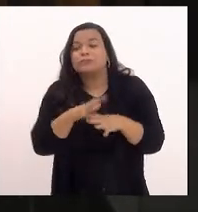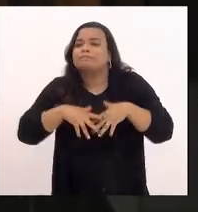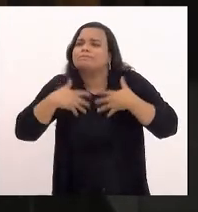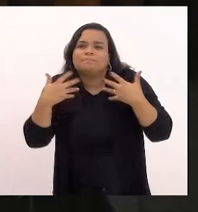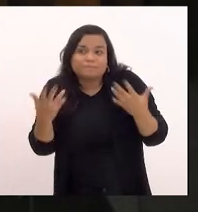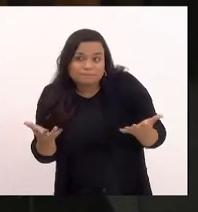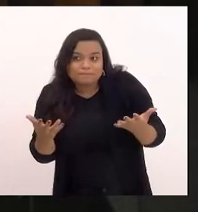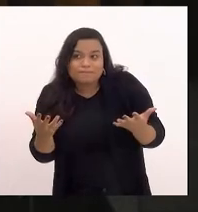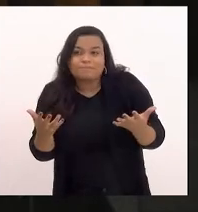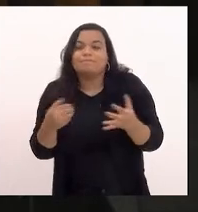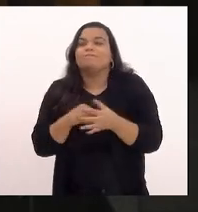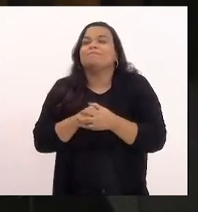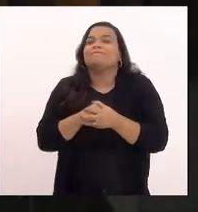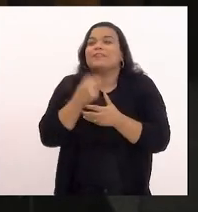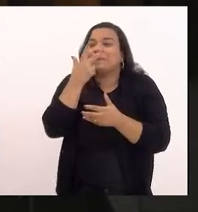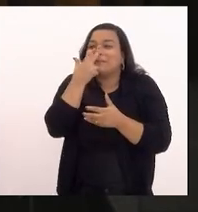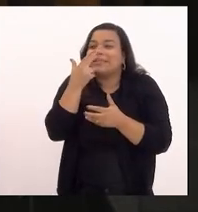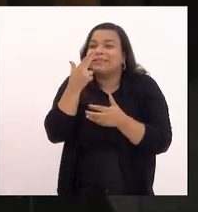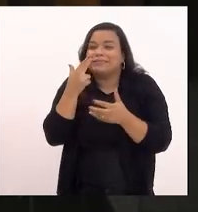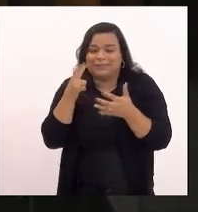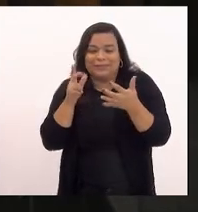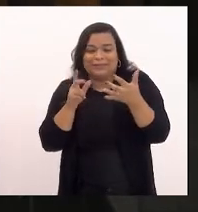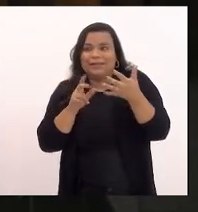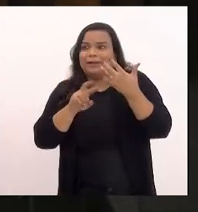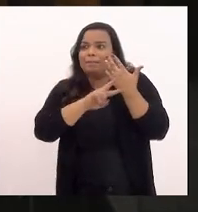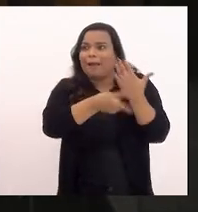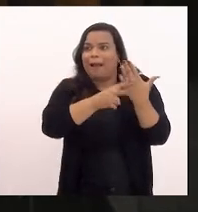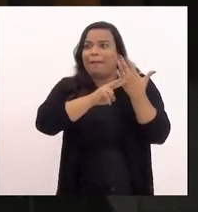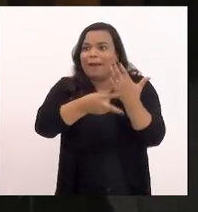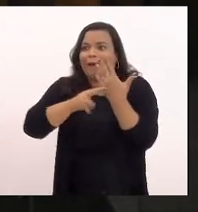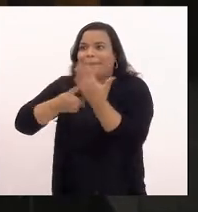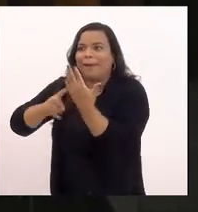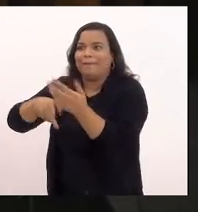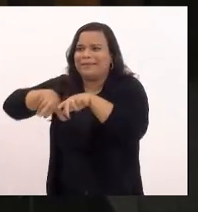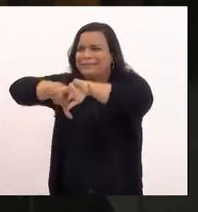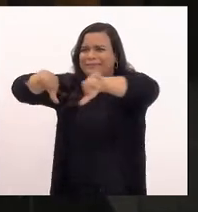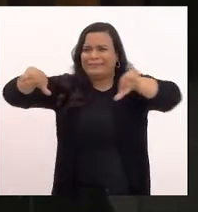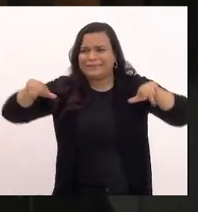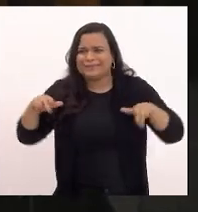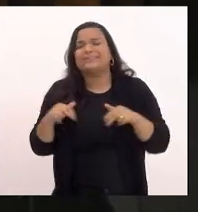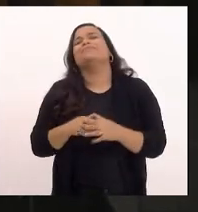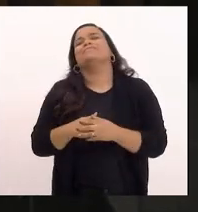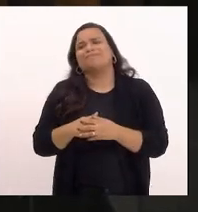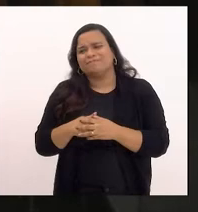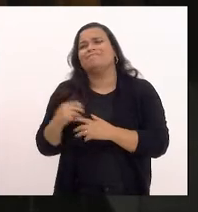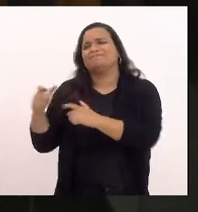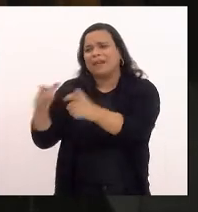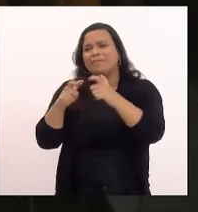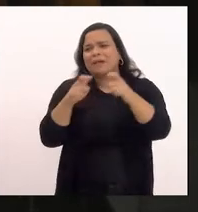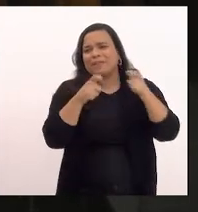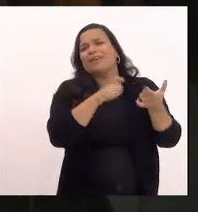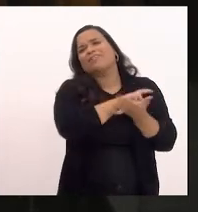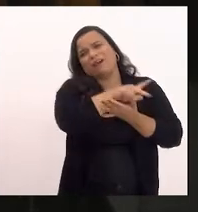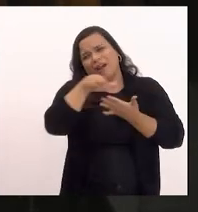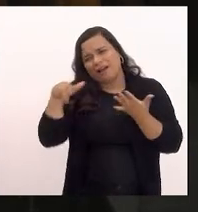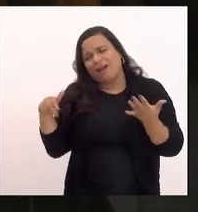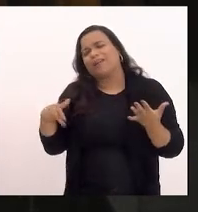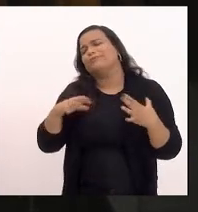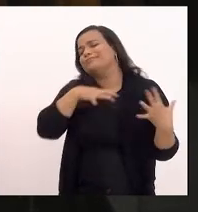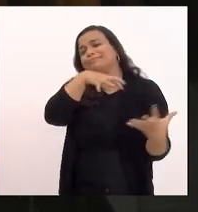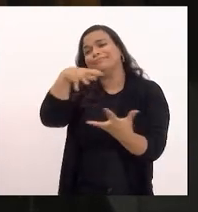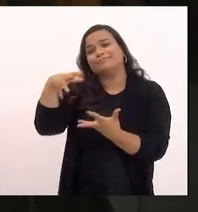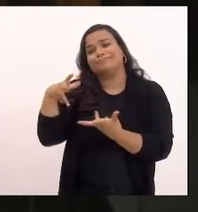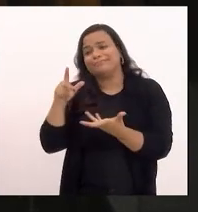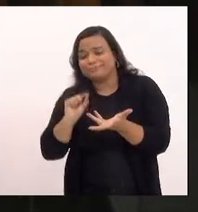se faz presente em muitas partes do mundo